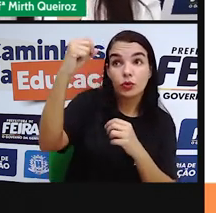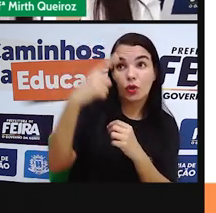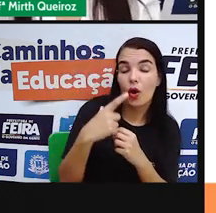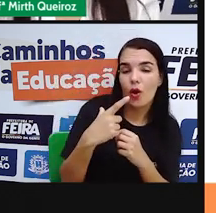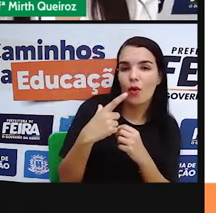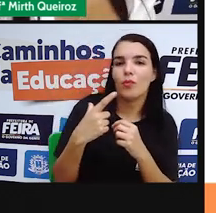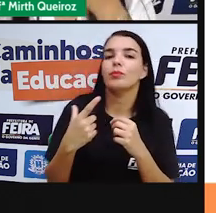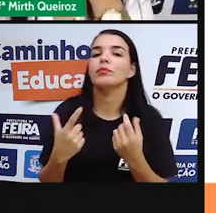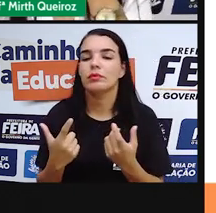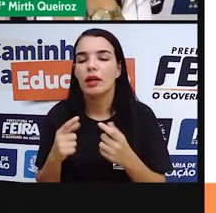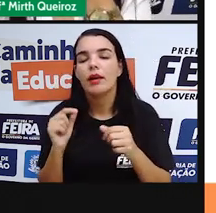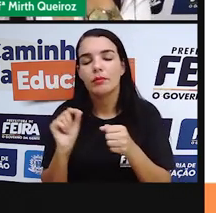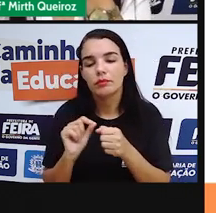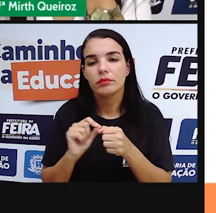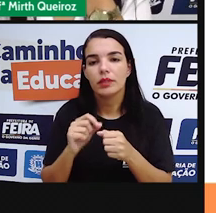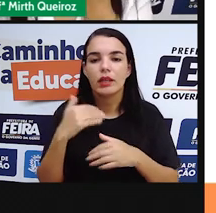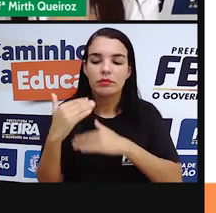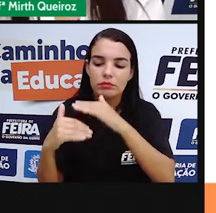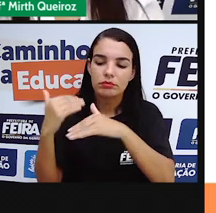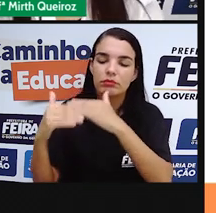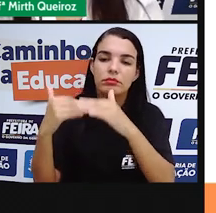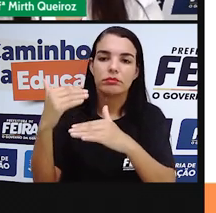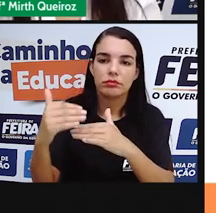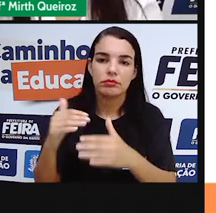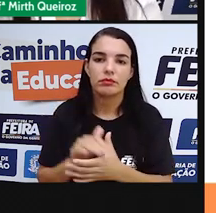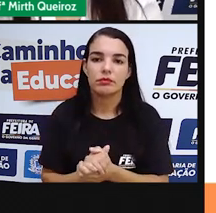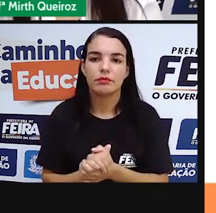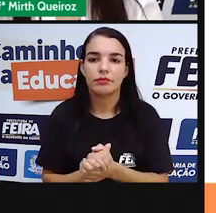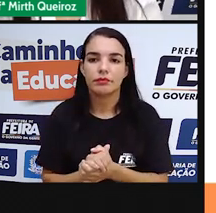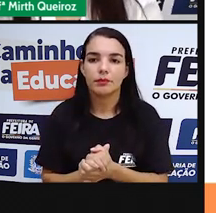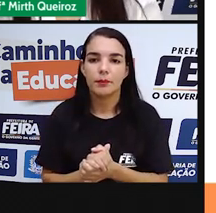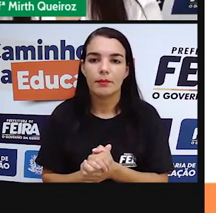outro é verão. E assim sucessivamente, tá?